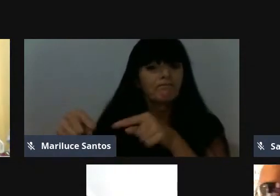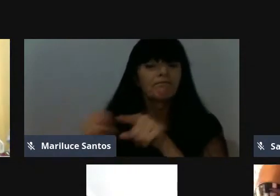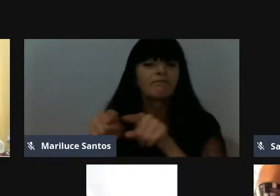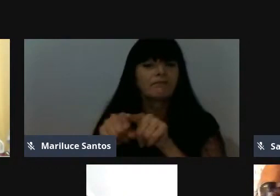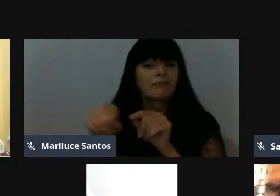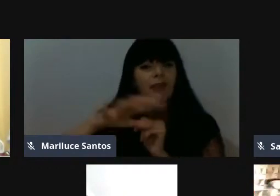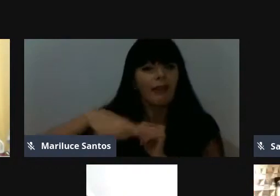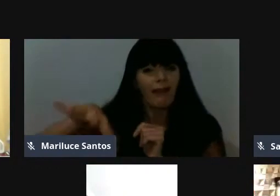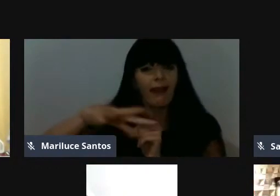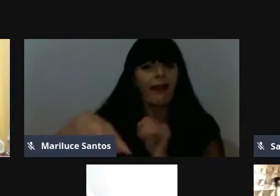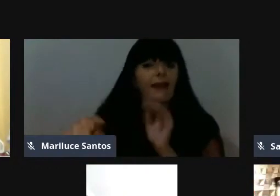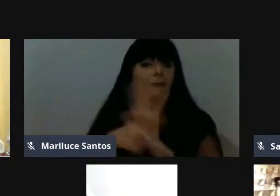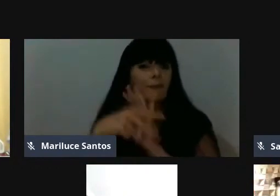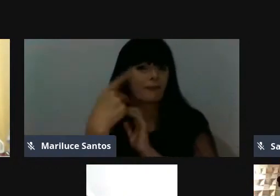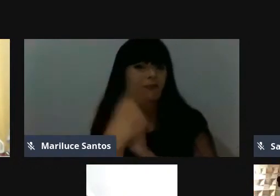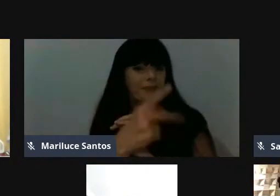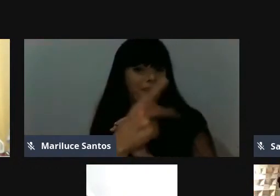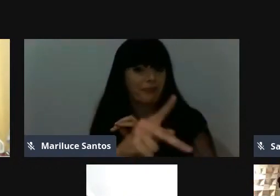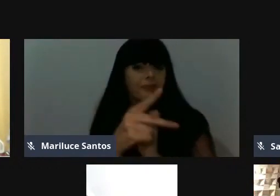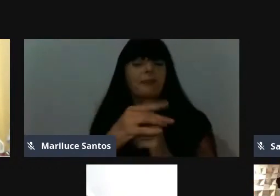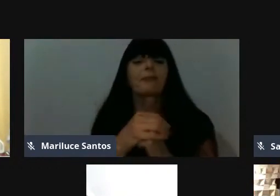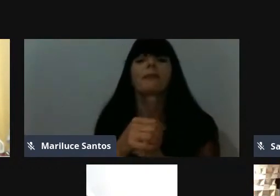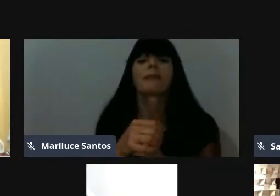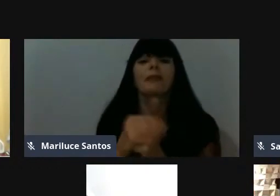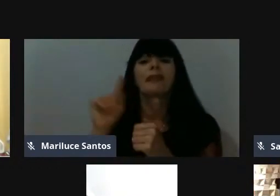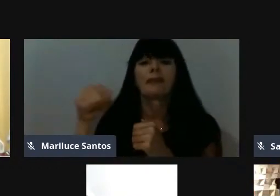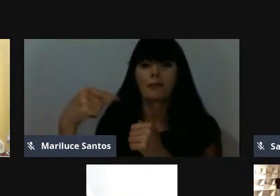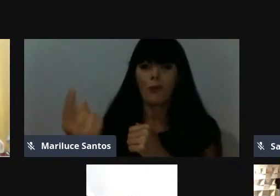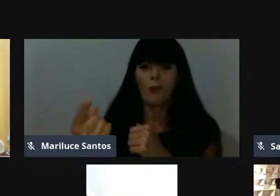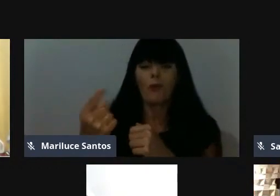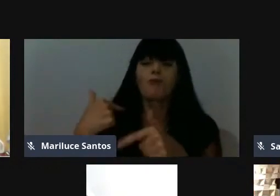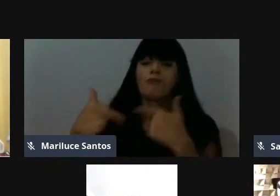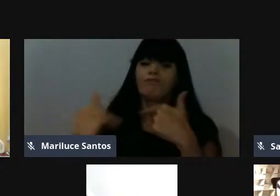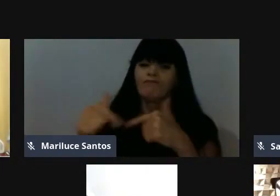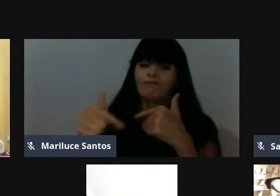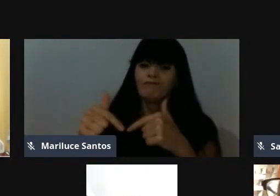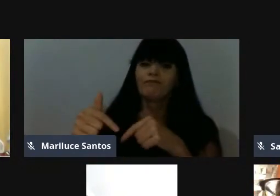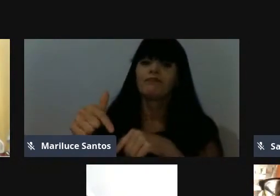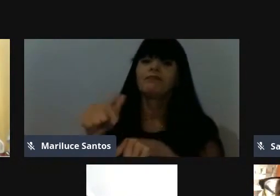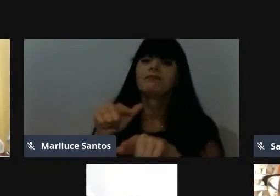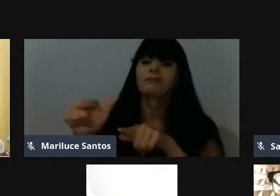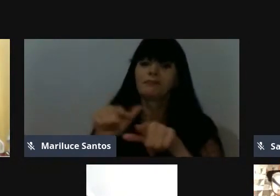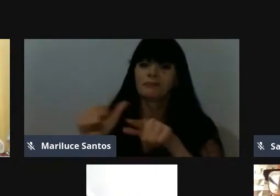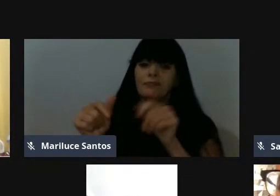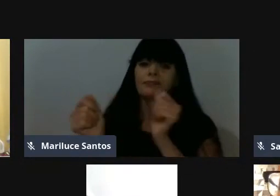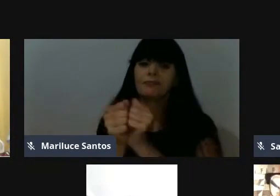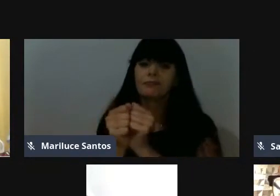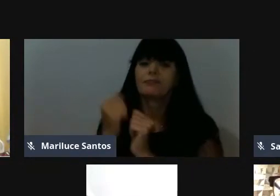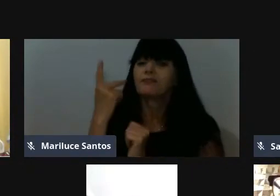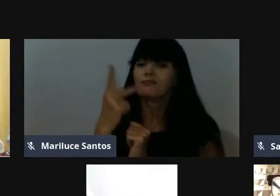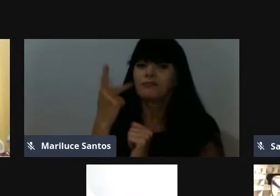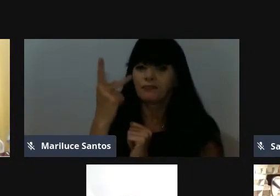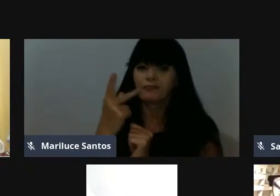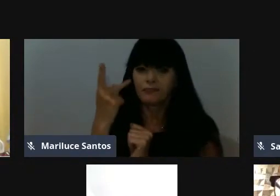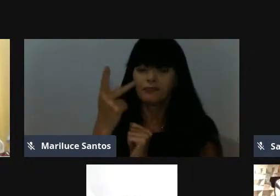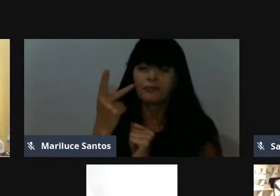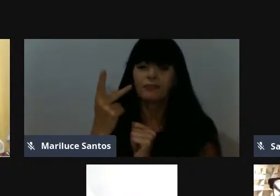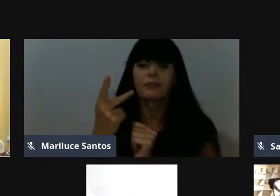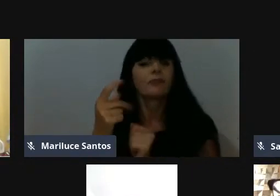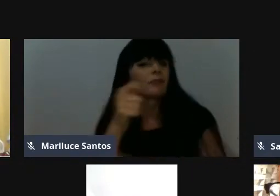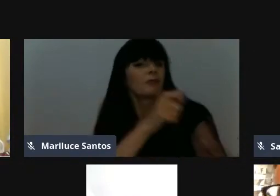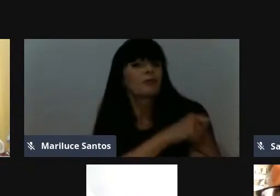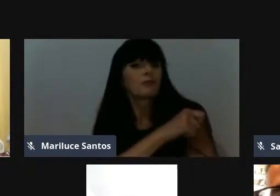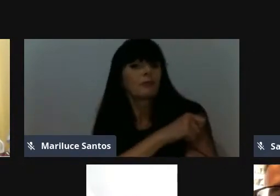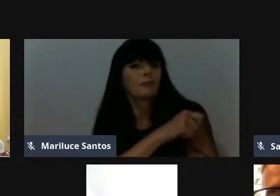um pouquinho na política também, que a, na área do Gleitinho, para o próximo a gente pretende fazer um trabalho também com os vereadores,